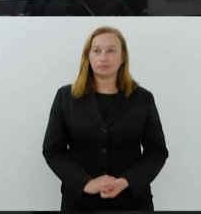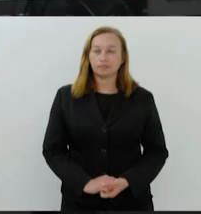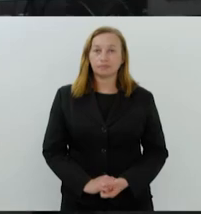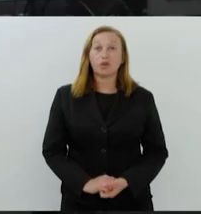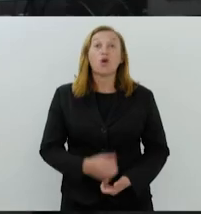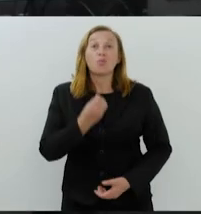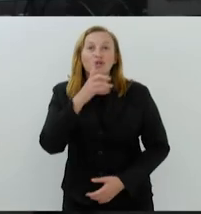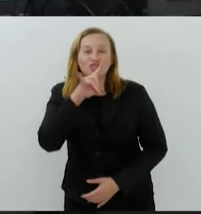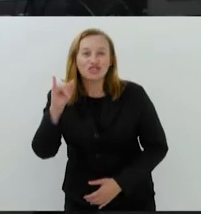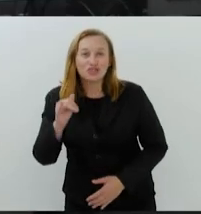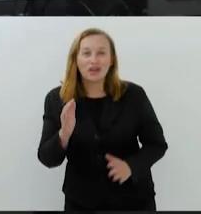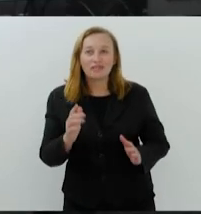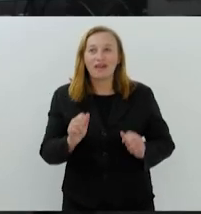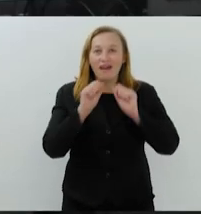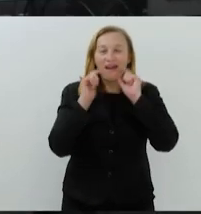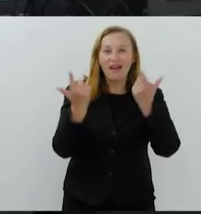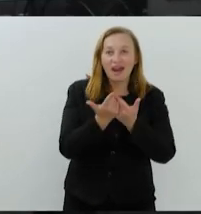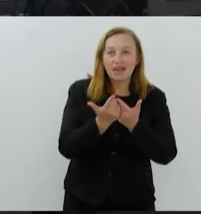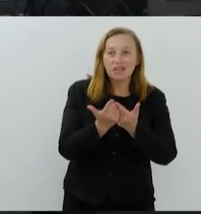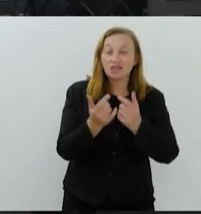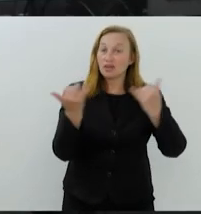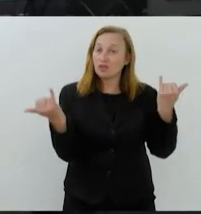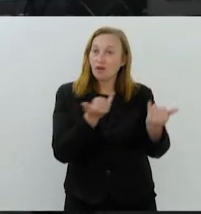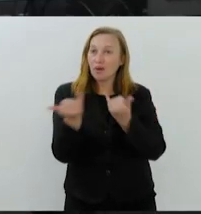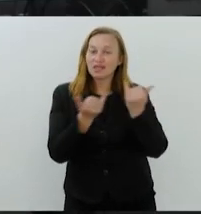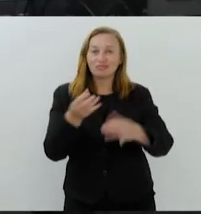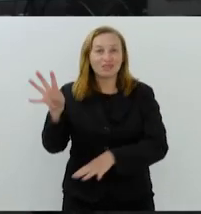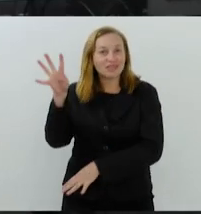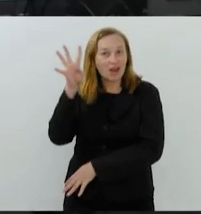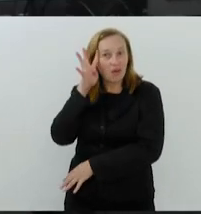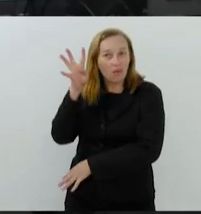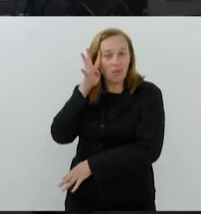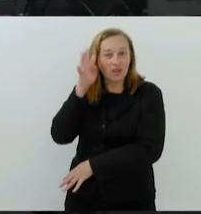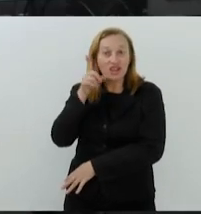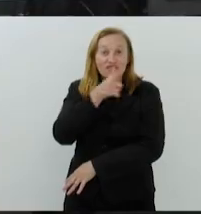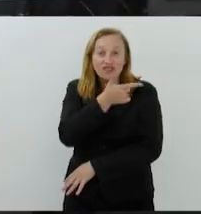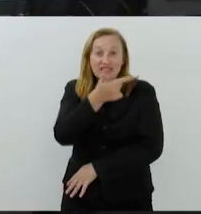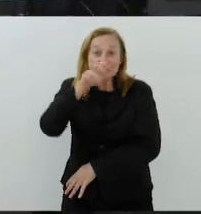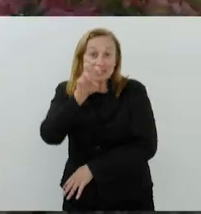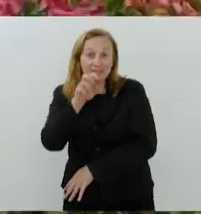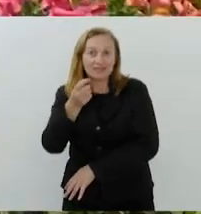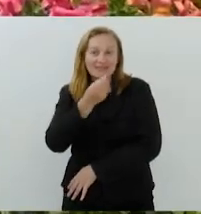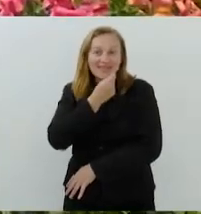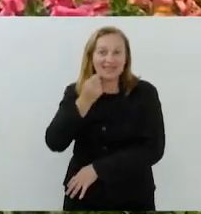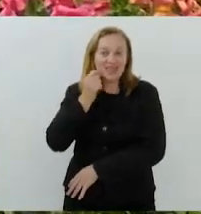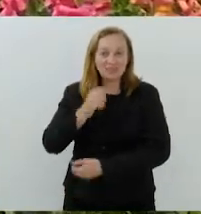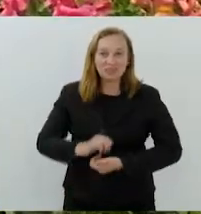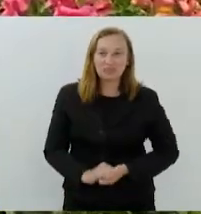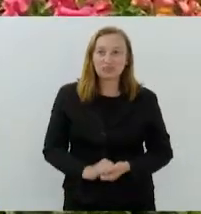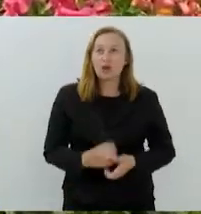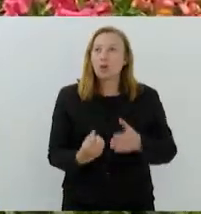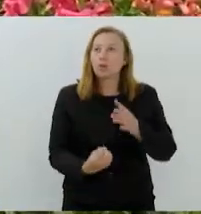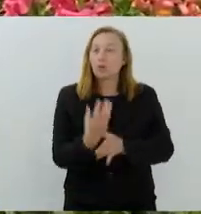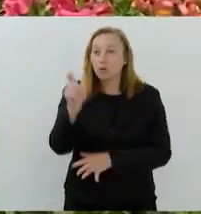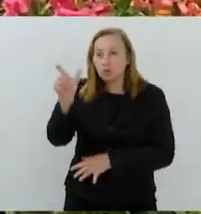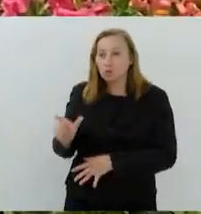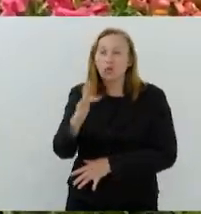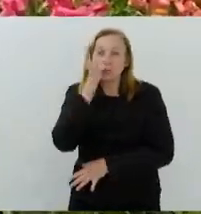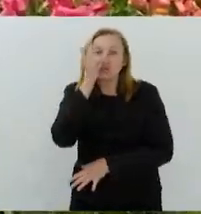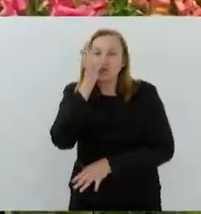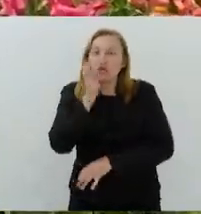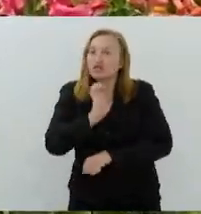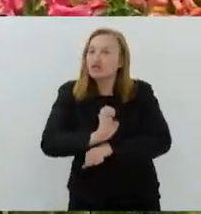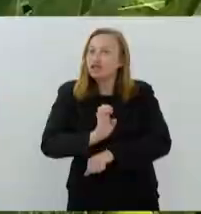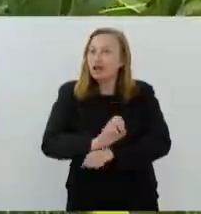O Bom Dia Alerj traz os seguintes destaques nesta quarta-feira, 25 de setembro. Produtores de flores do